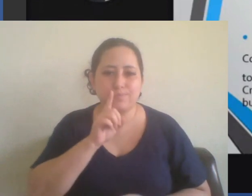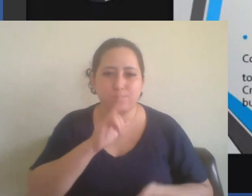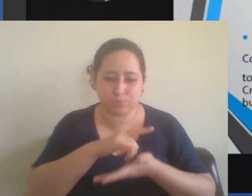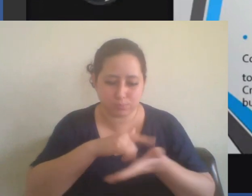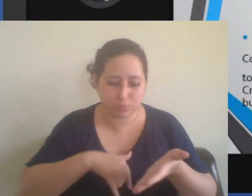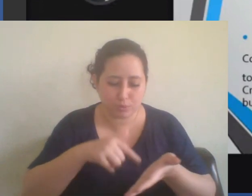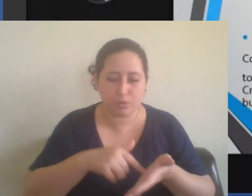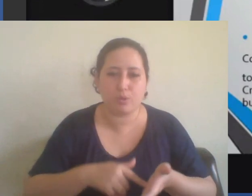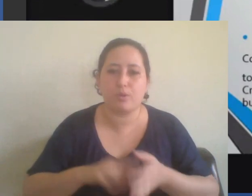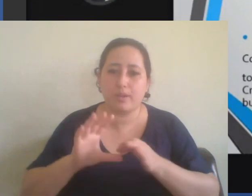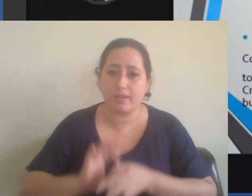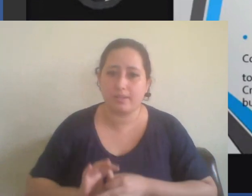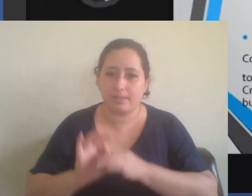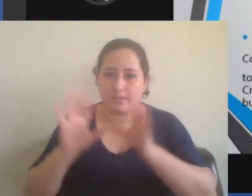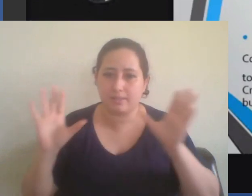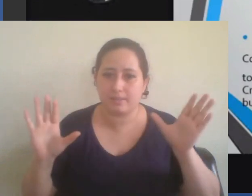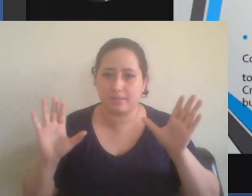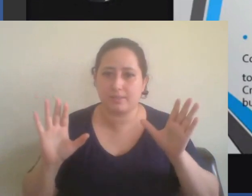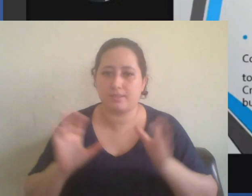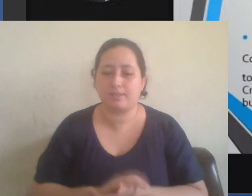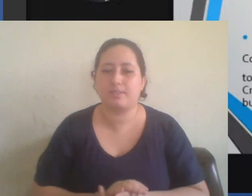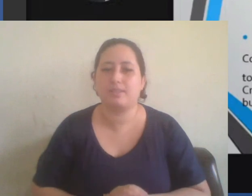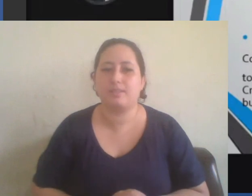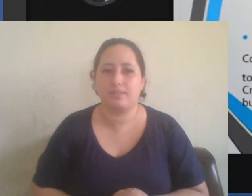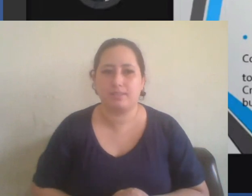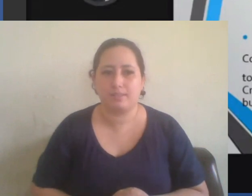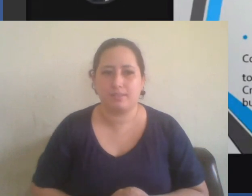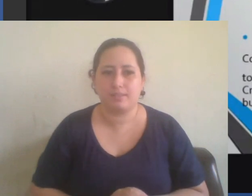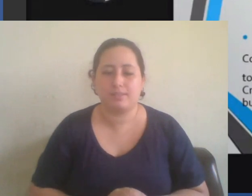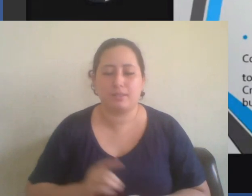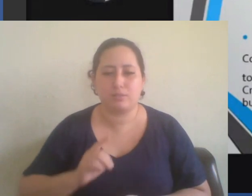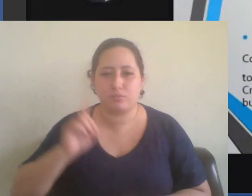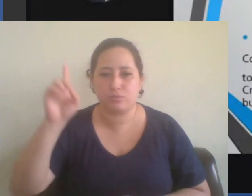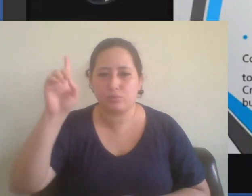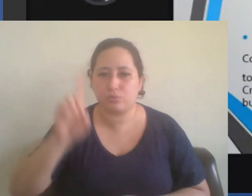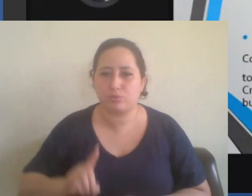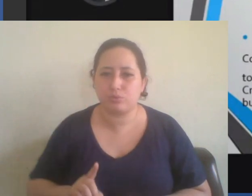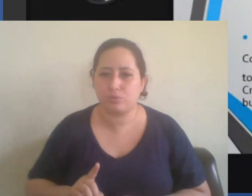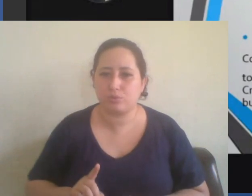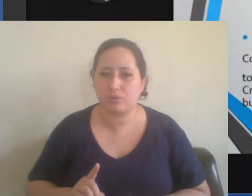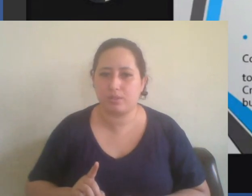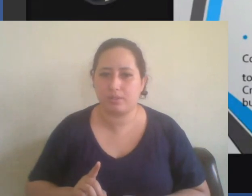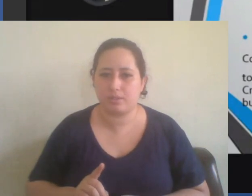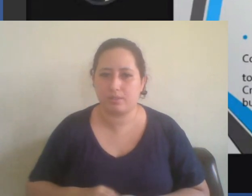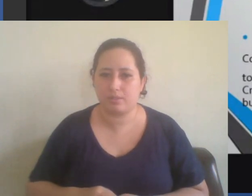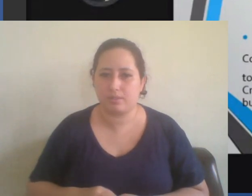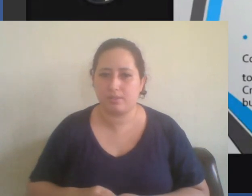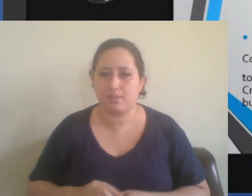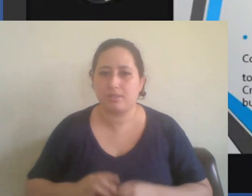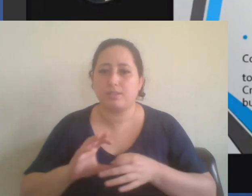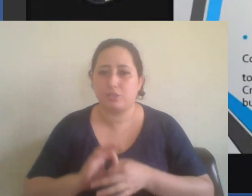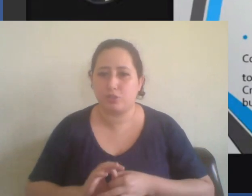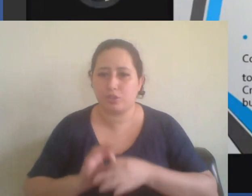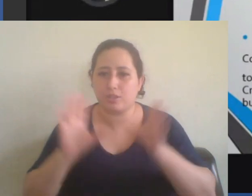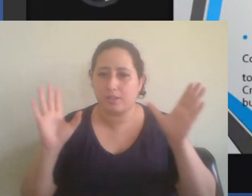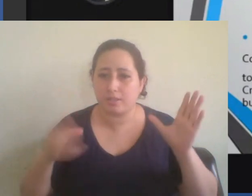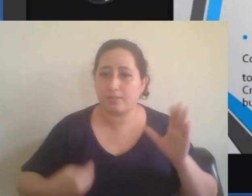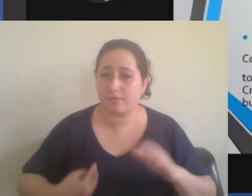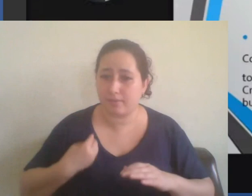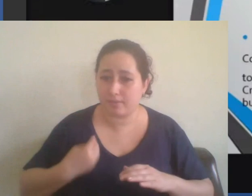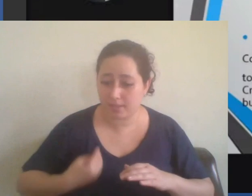onde se proclama o direito à vida, liberdade e